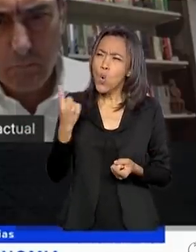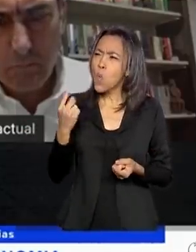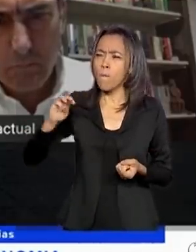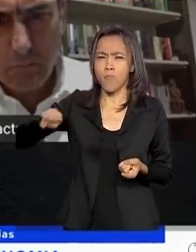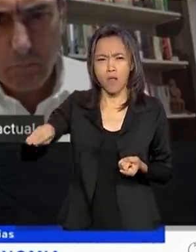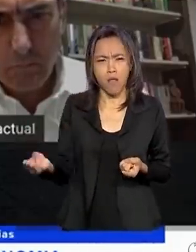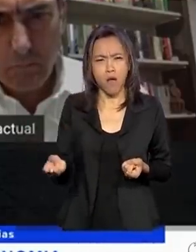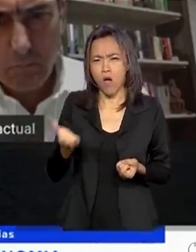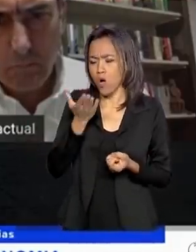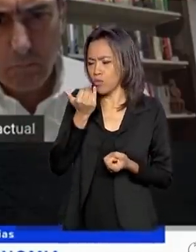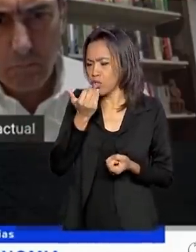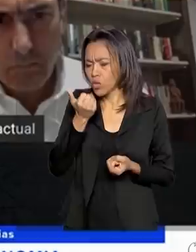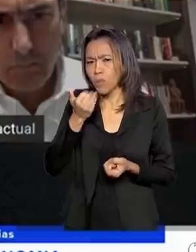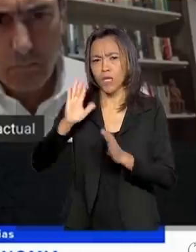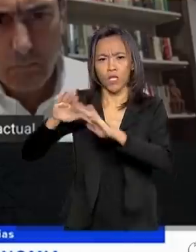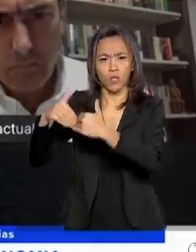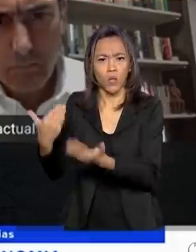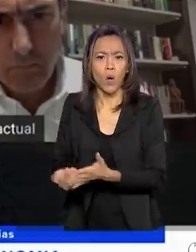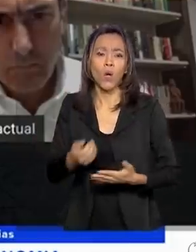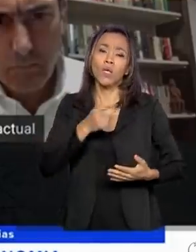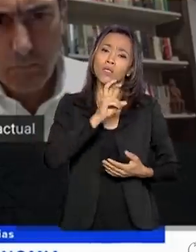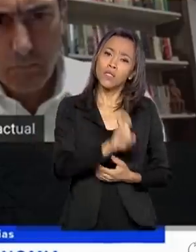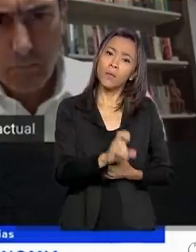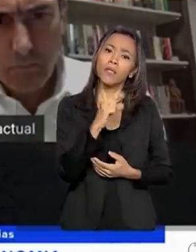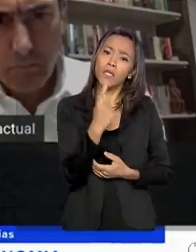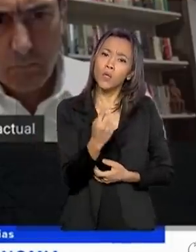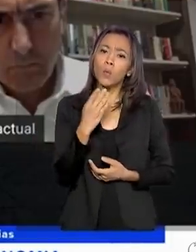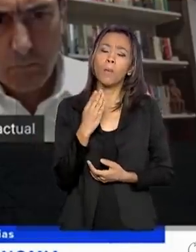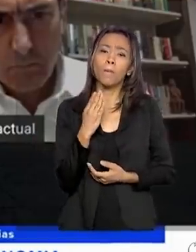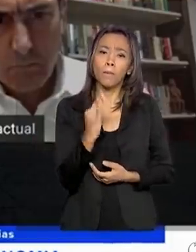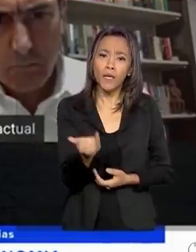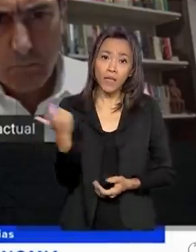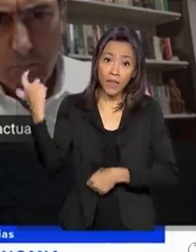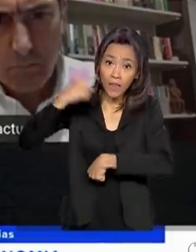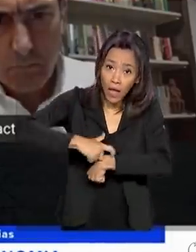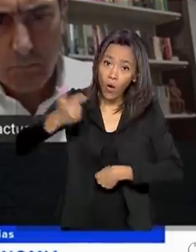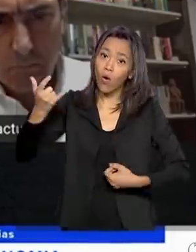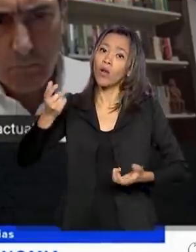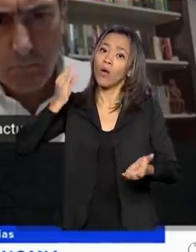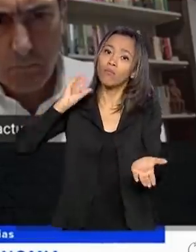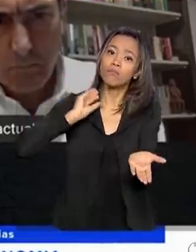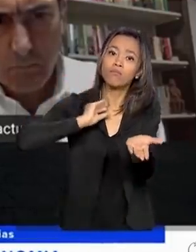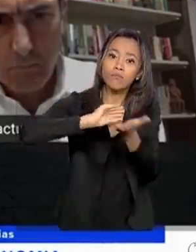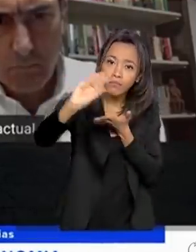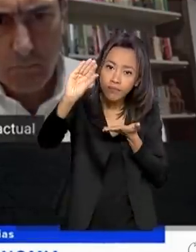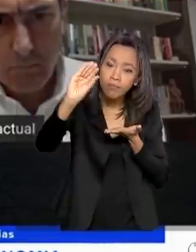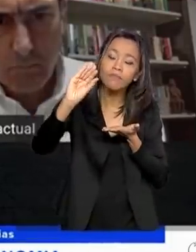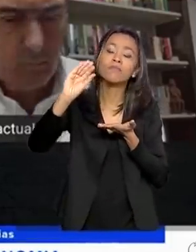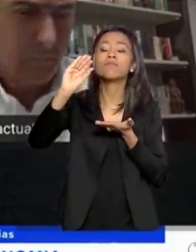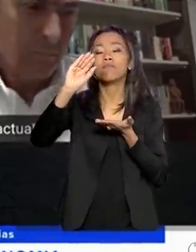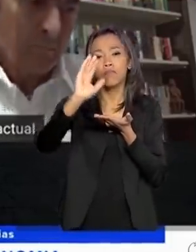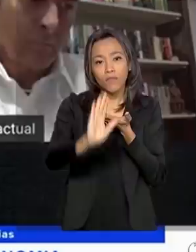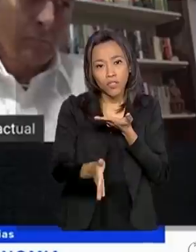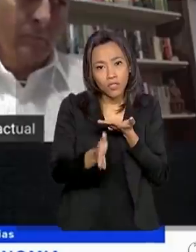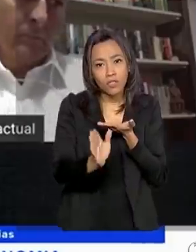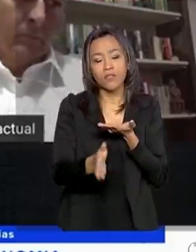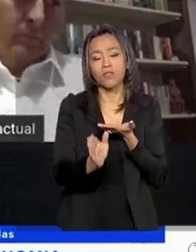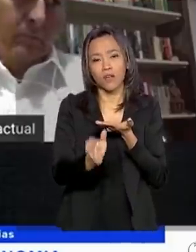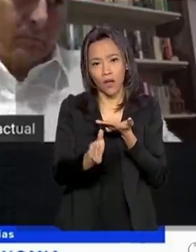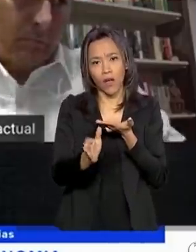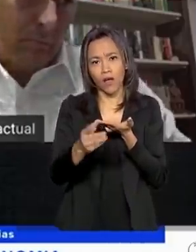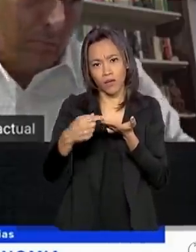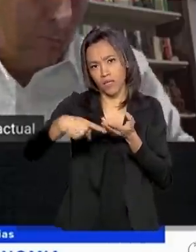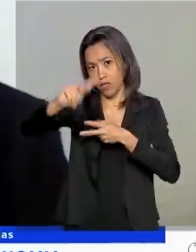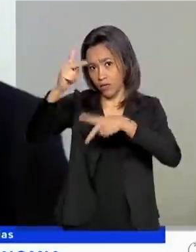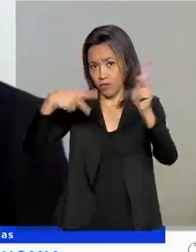meio de merenda escolada. 51 bilhões nós atendemos na hora. Já estão carimbados e descendo para os